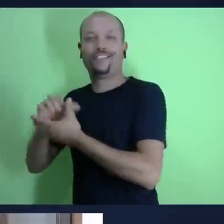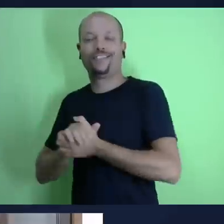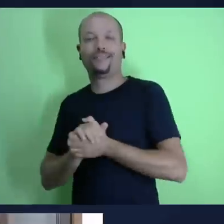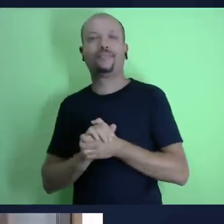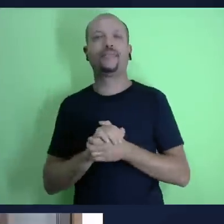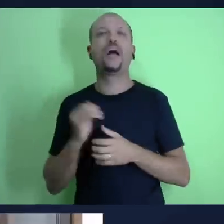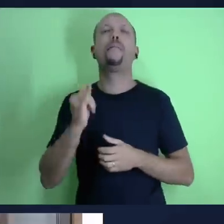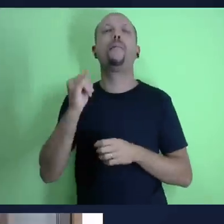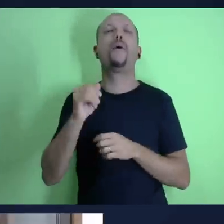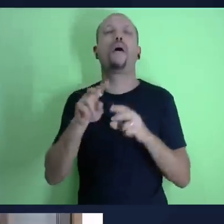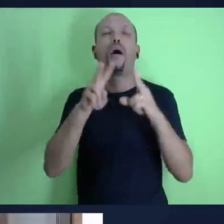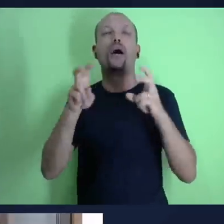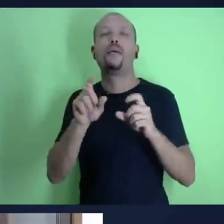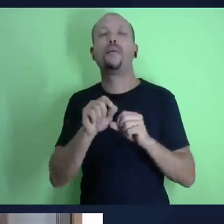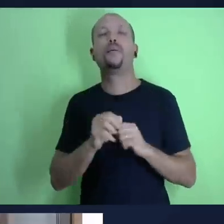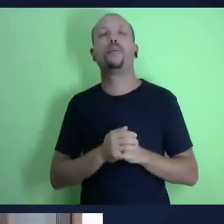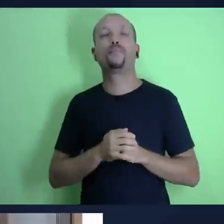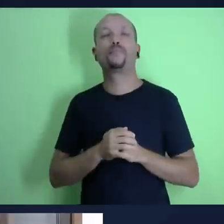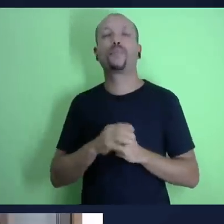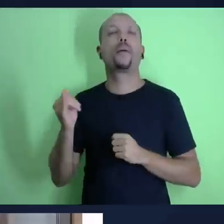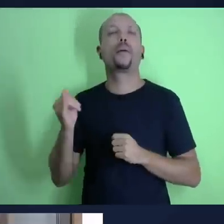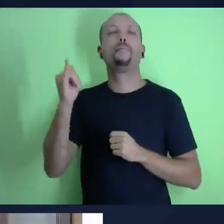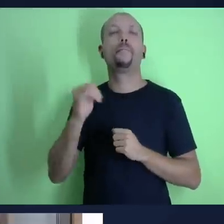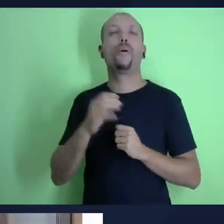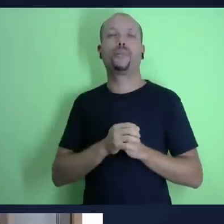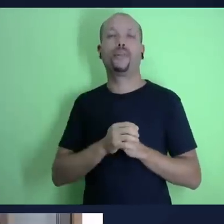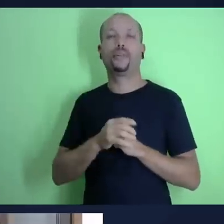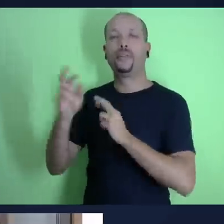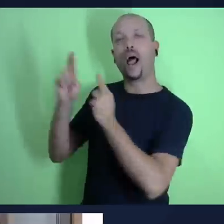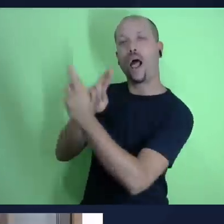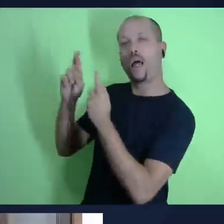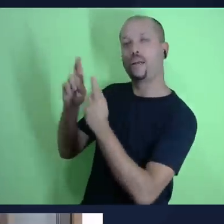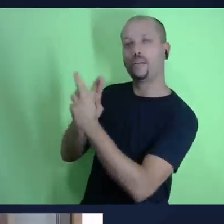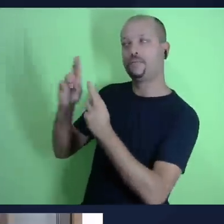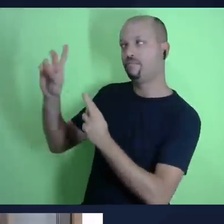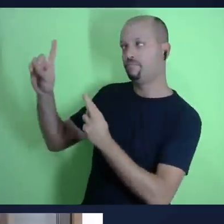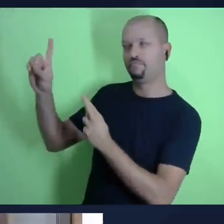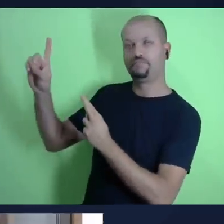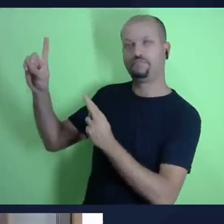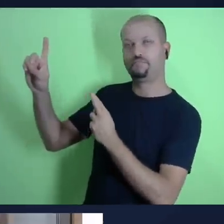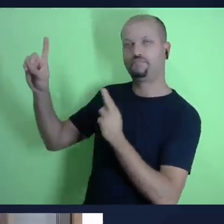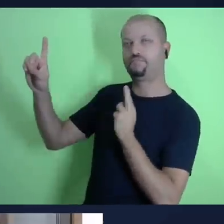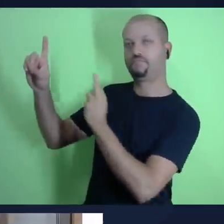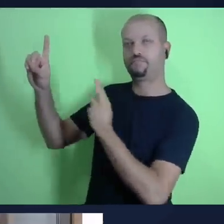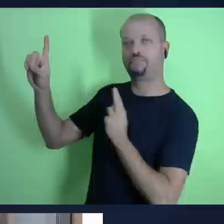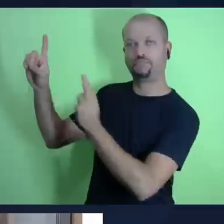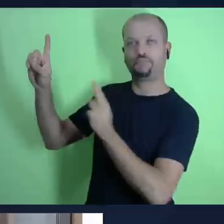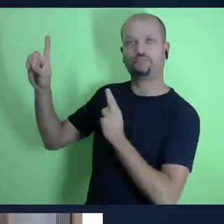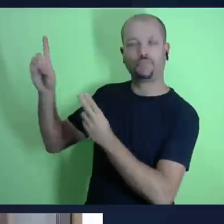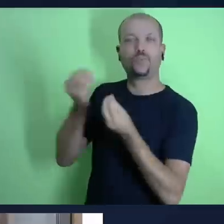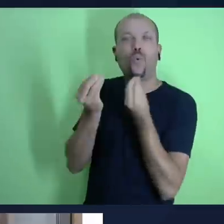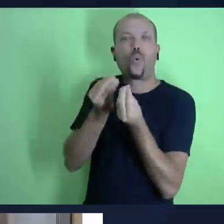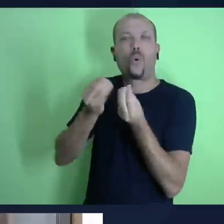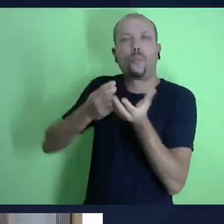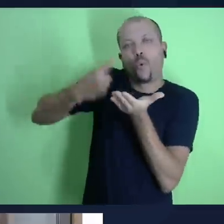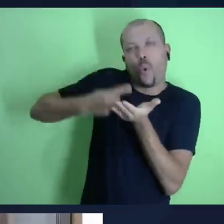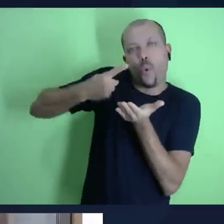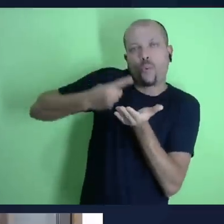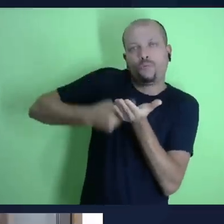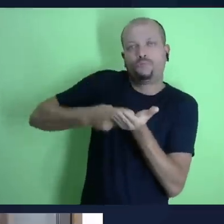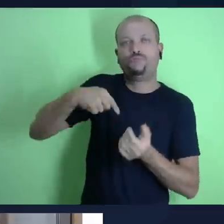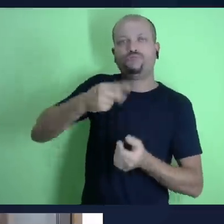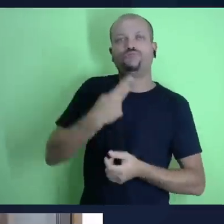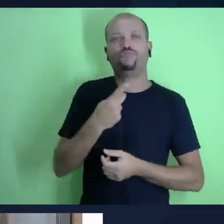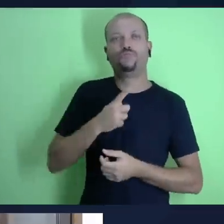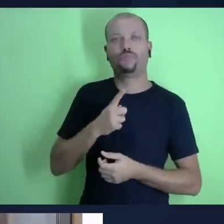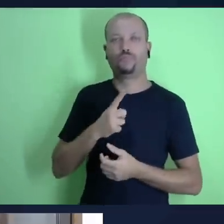são quatro basicamente as áreas que deus espera que nós entreguemos completamente a